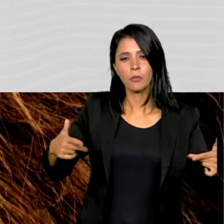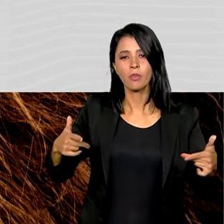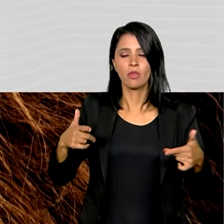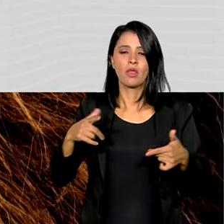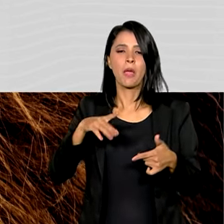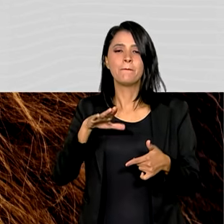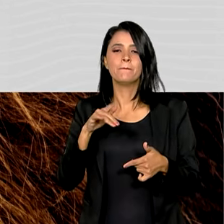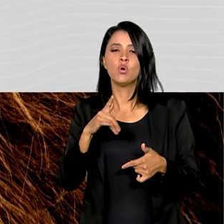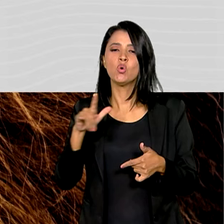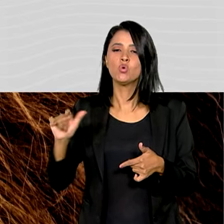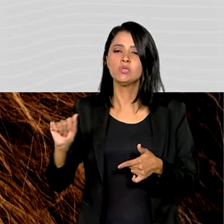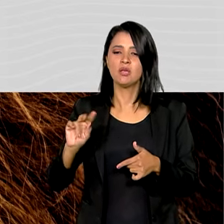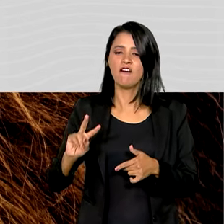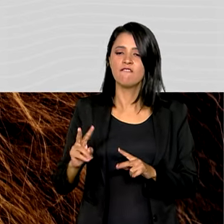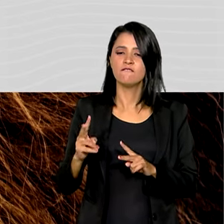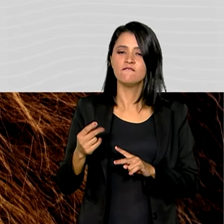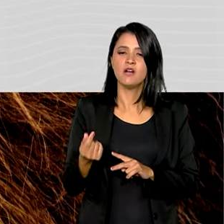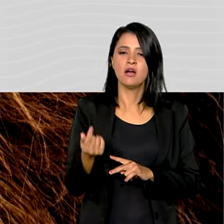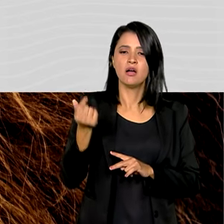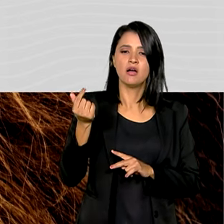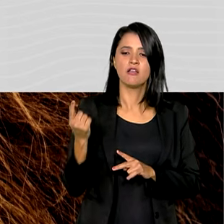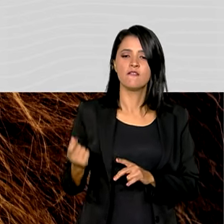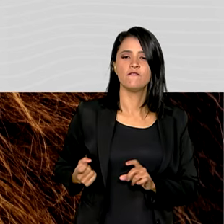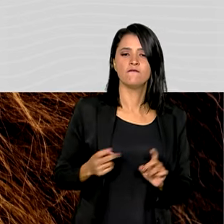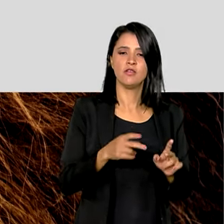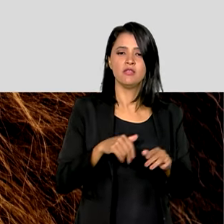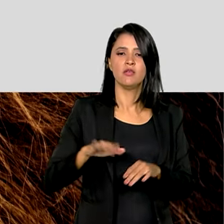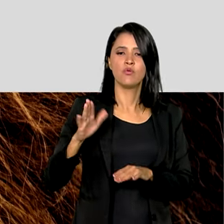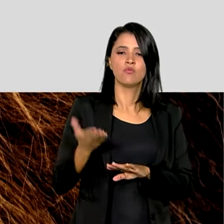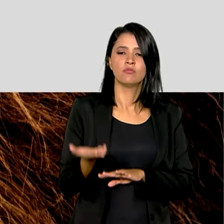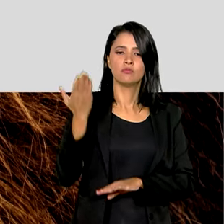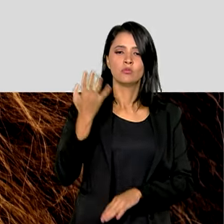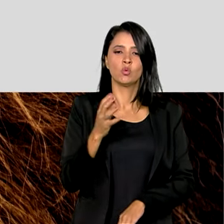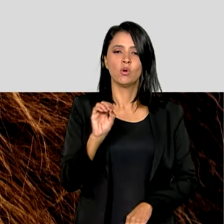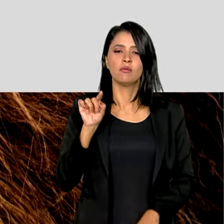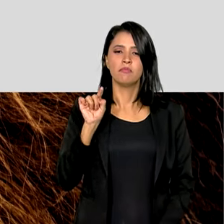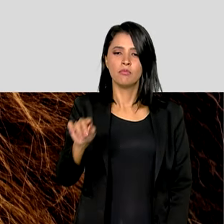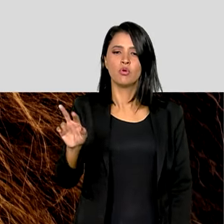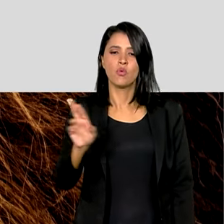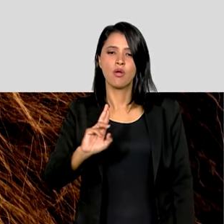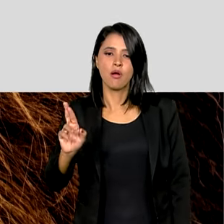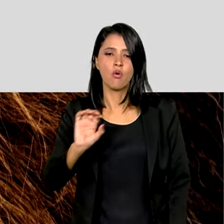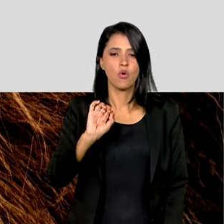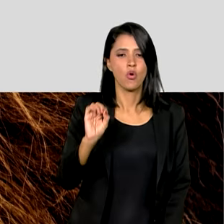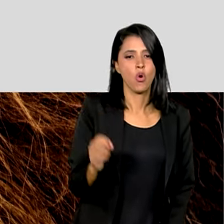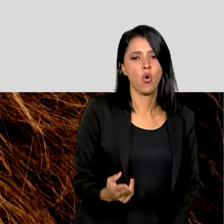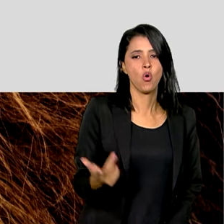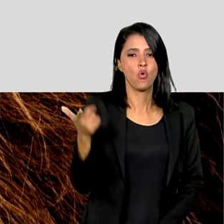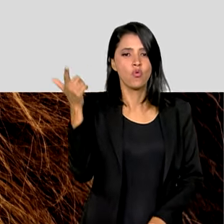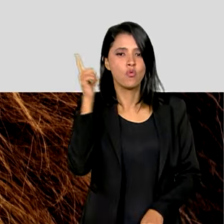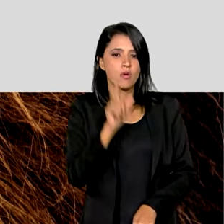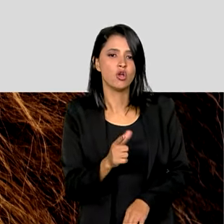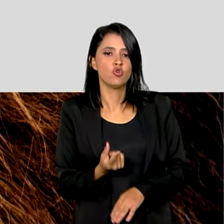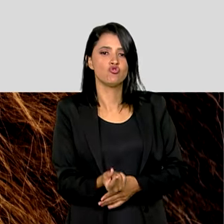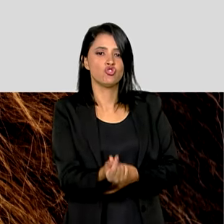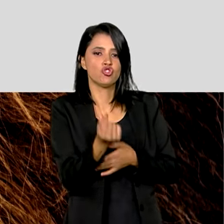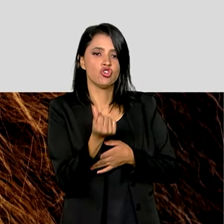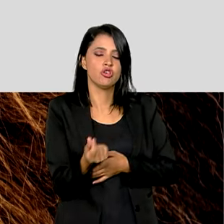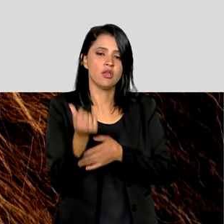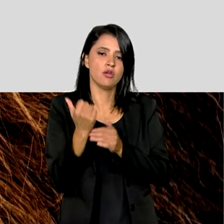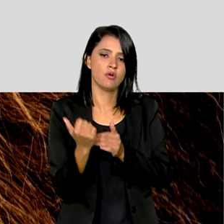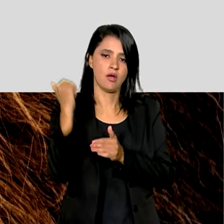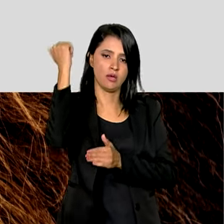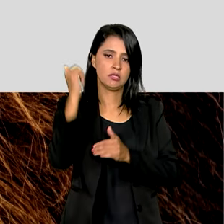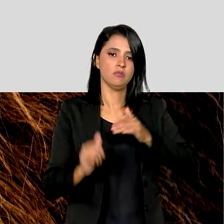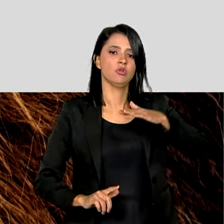Bolsa de Valores e vendeu acima de R$ 40 mil ou teve ganho de capital acima